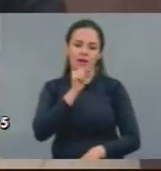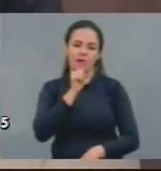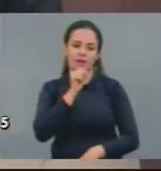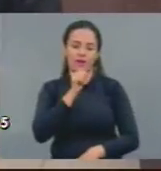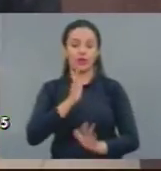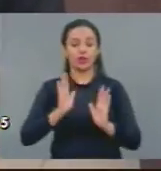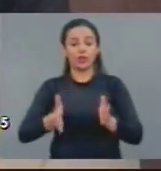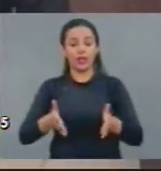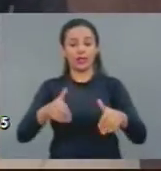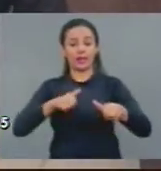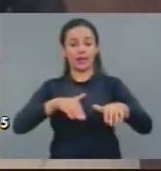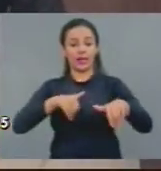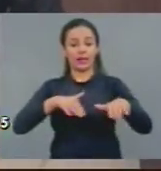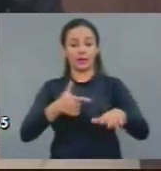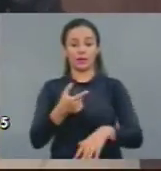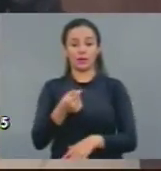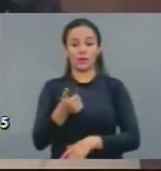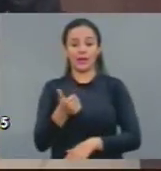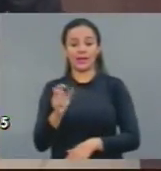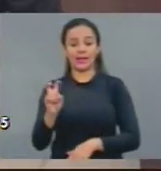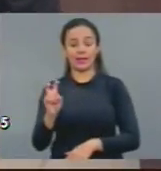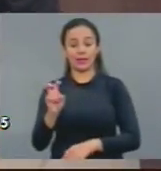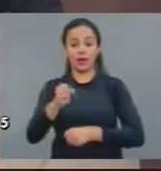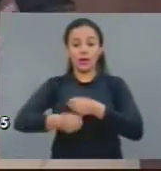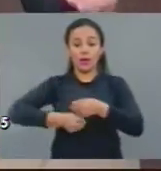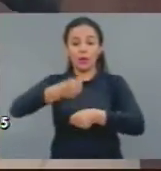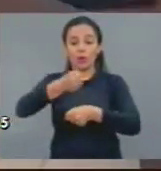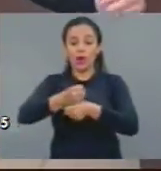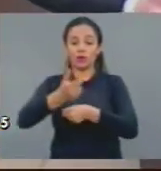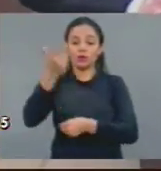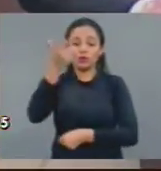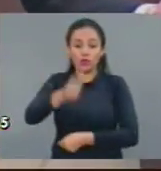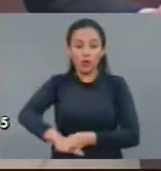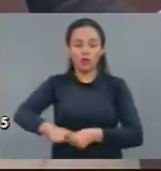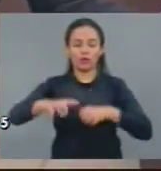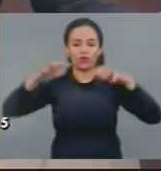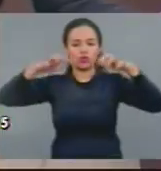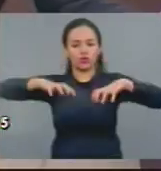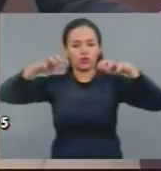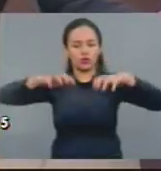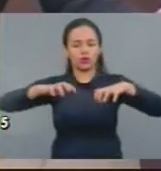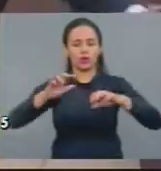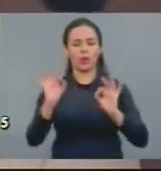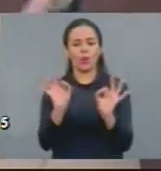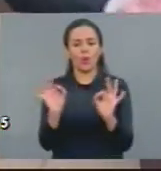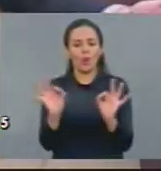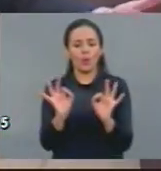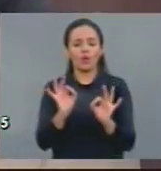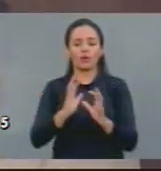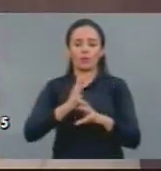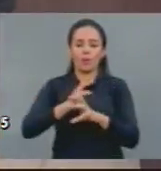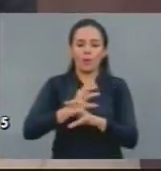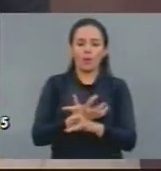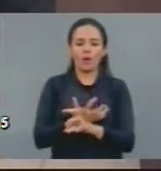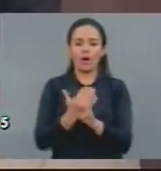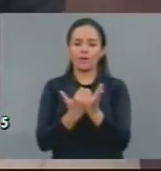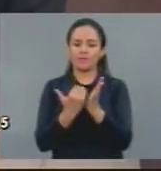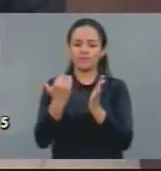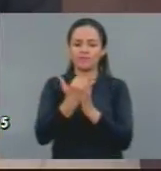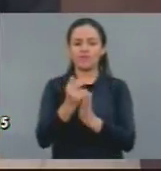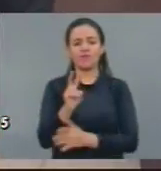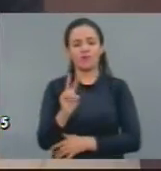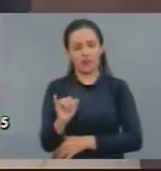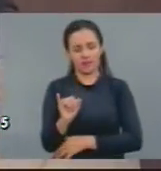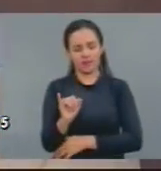2015, 2016 vai ter estiagem de novo, não vai dar para esconder isso, não vai dar para o governador chegar